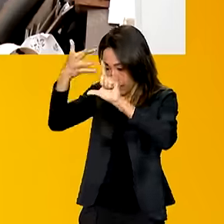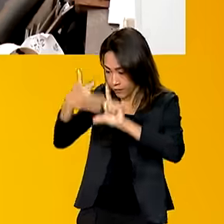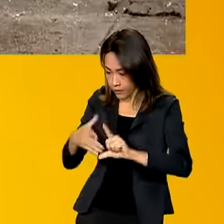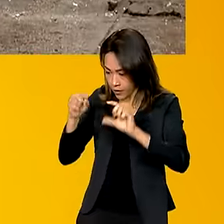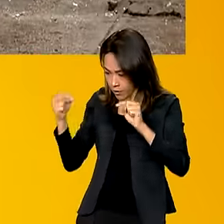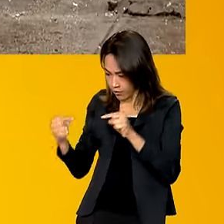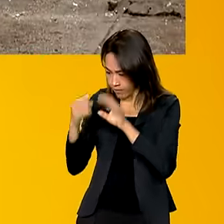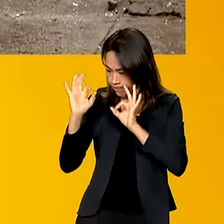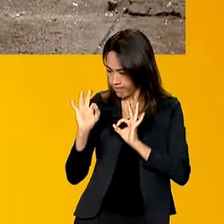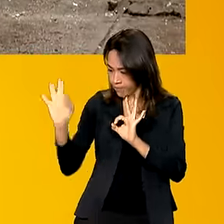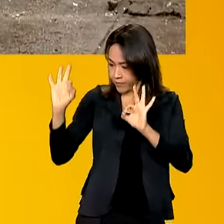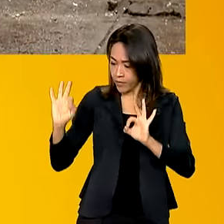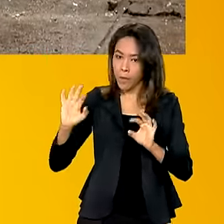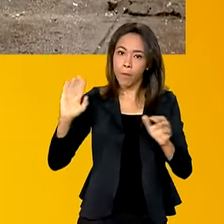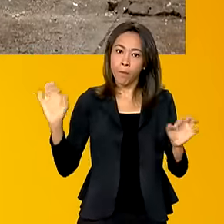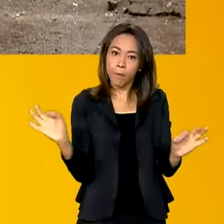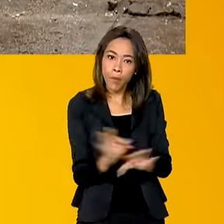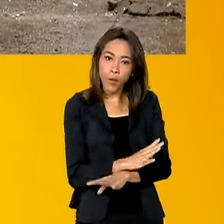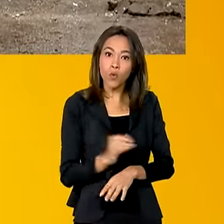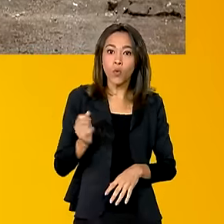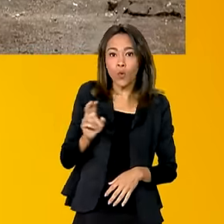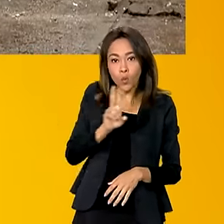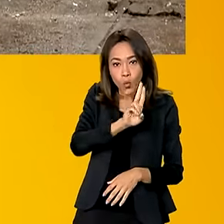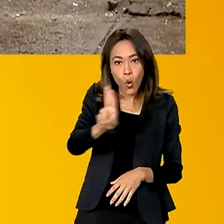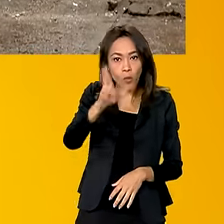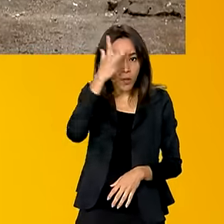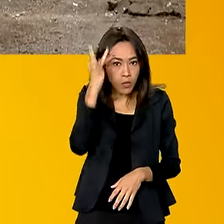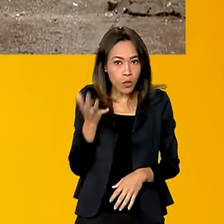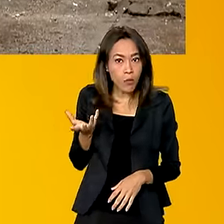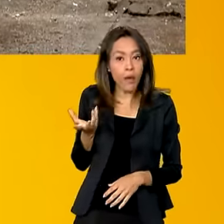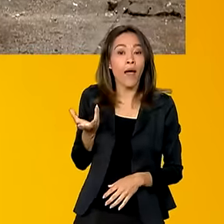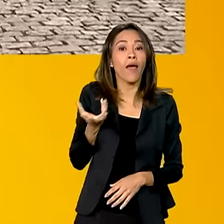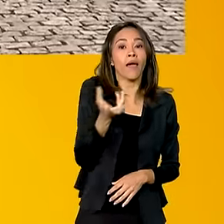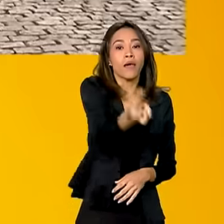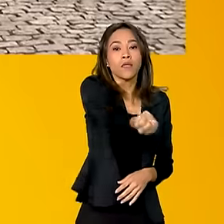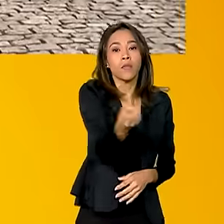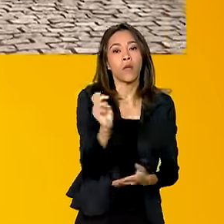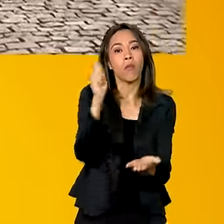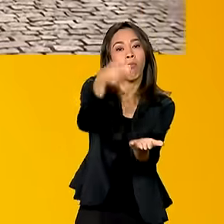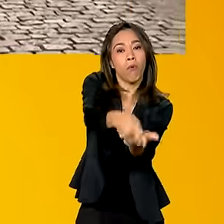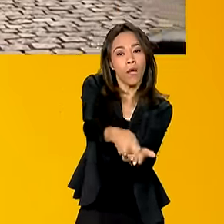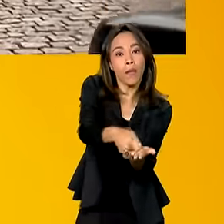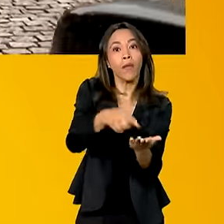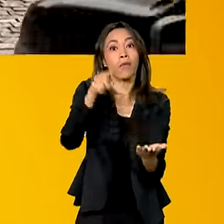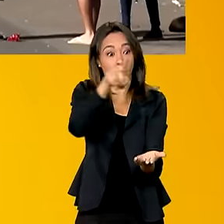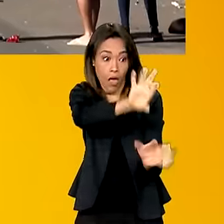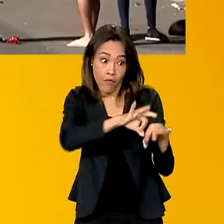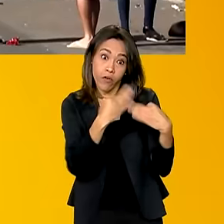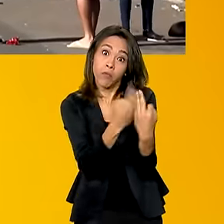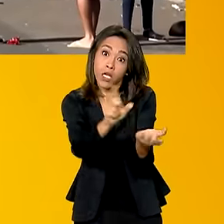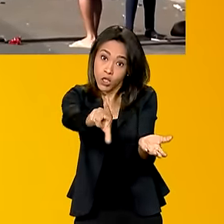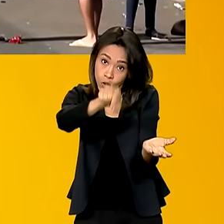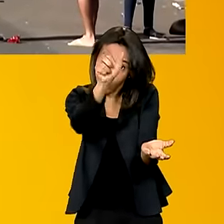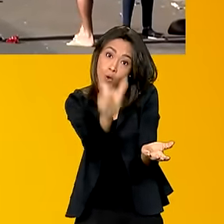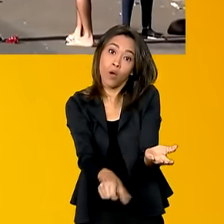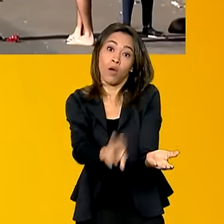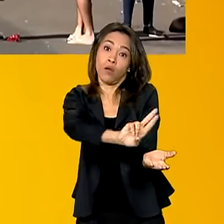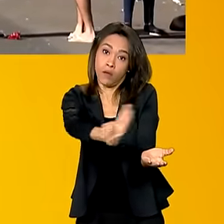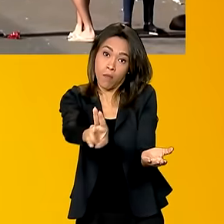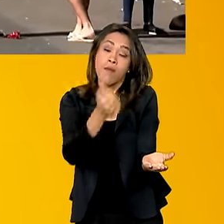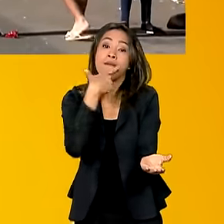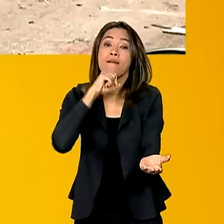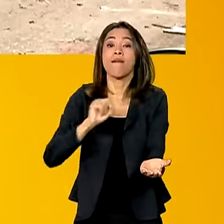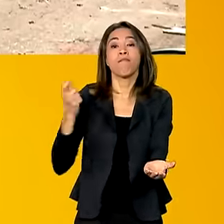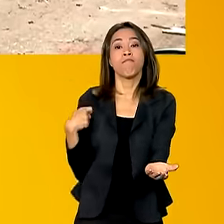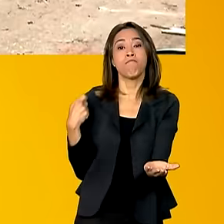procedimentos, o nome do responsável para receber o pagamento indicado pela família é liberado. Quem vai